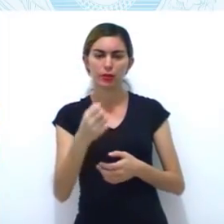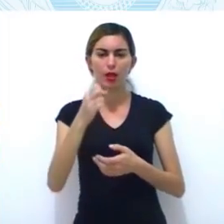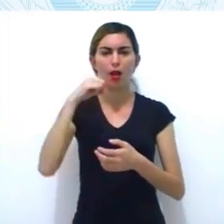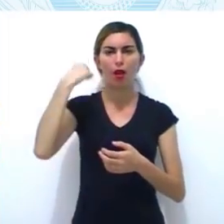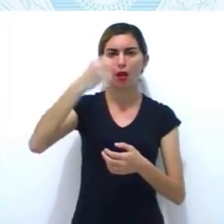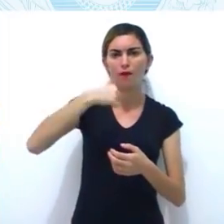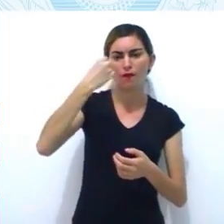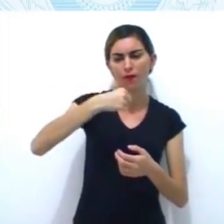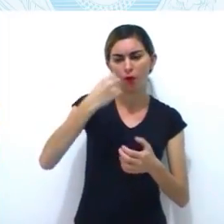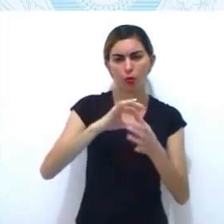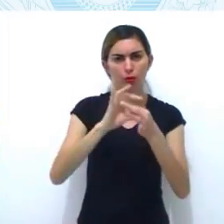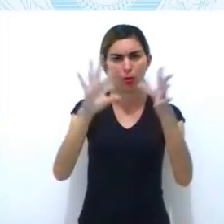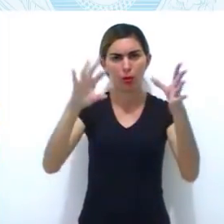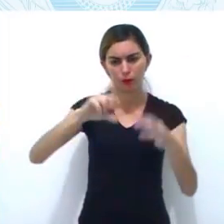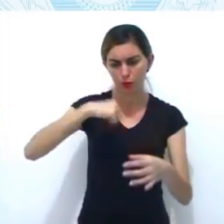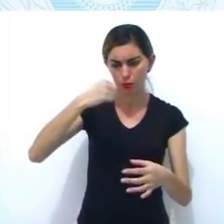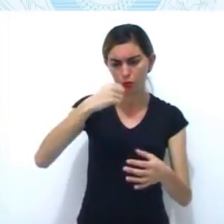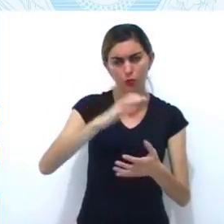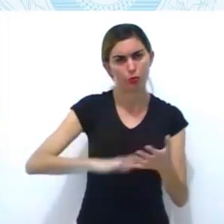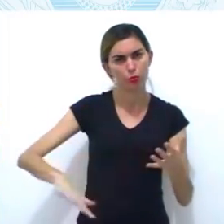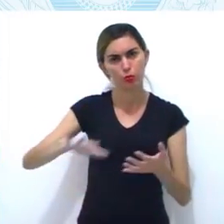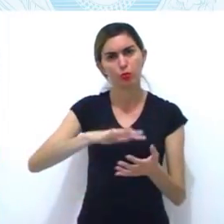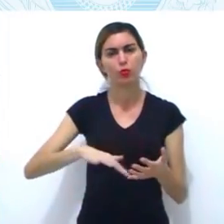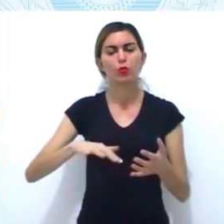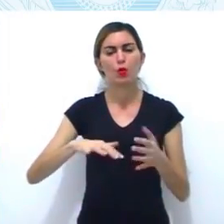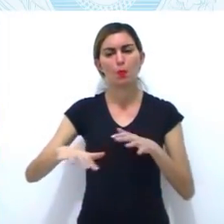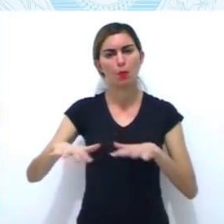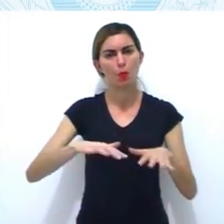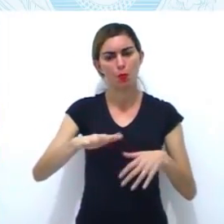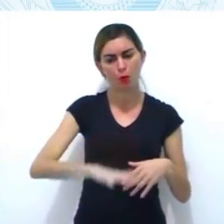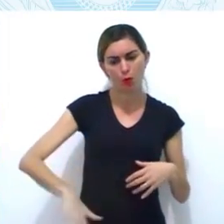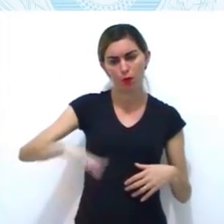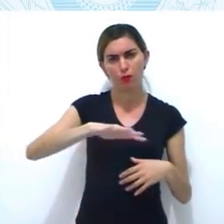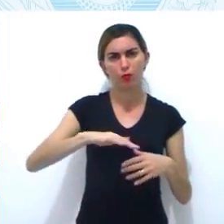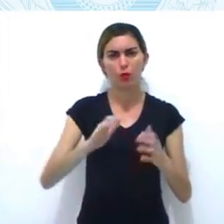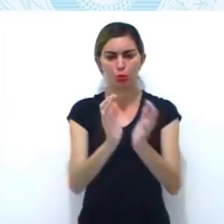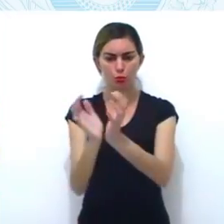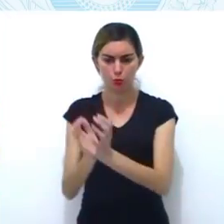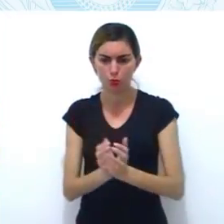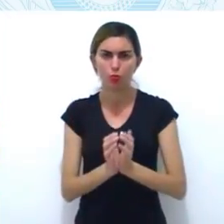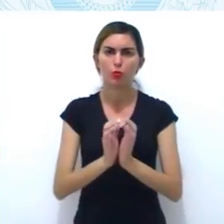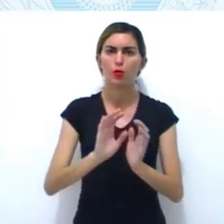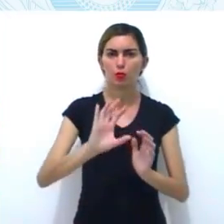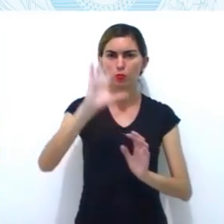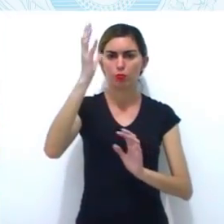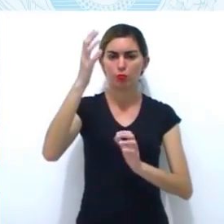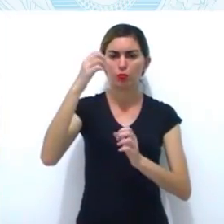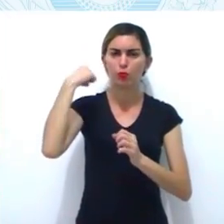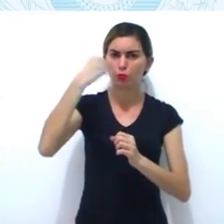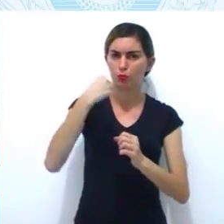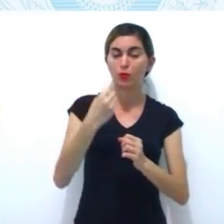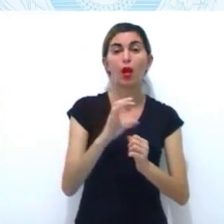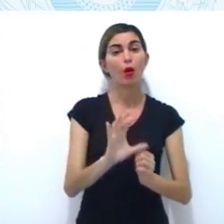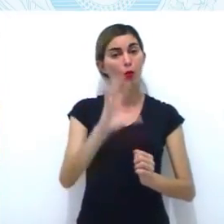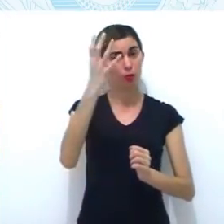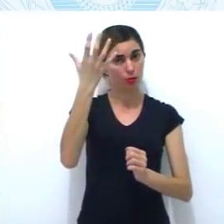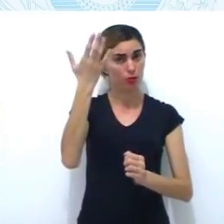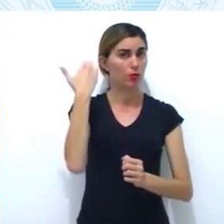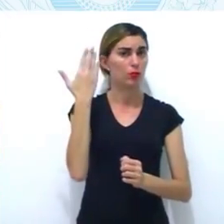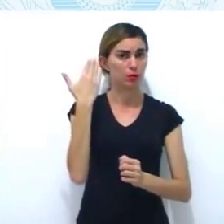as revoltas emancipacionistas foram movimentos a ocorrer no Brasil colonial.